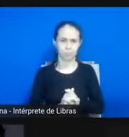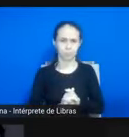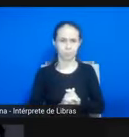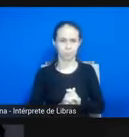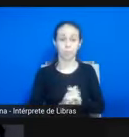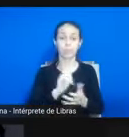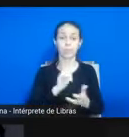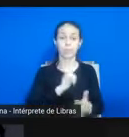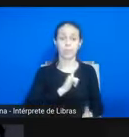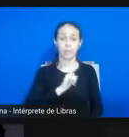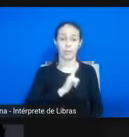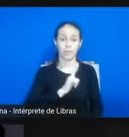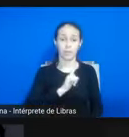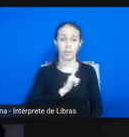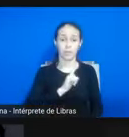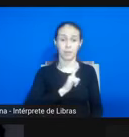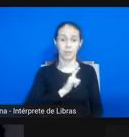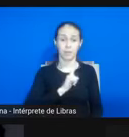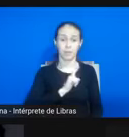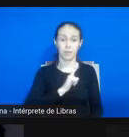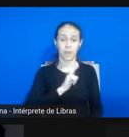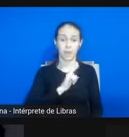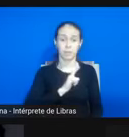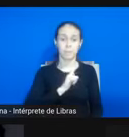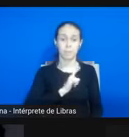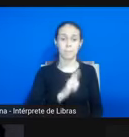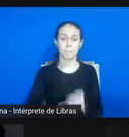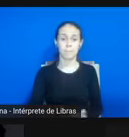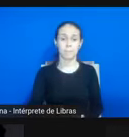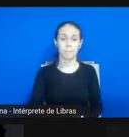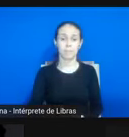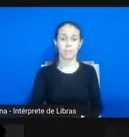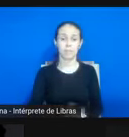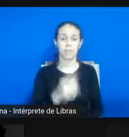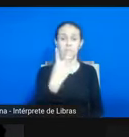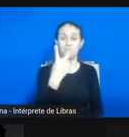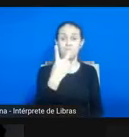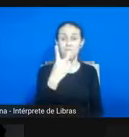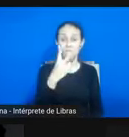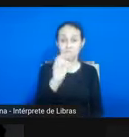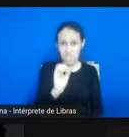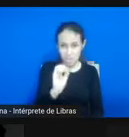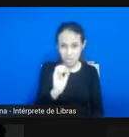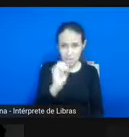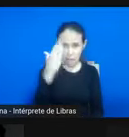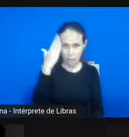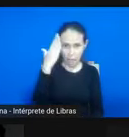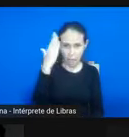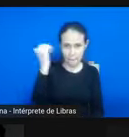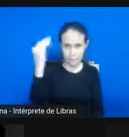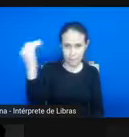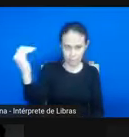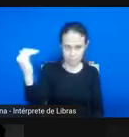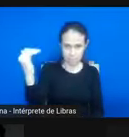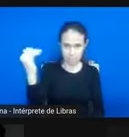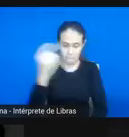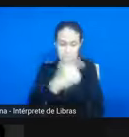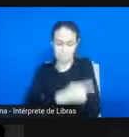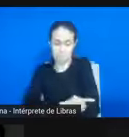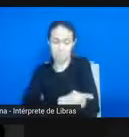são 4, 7, 8, 9, 10, 20 habilidades do primeiro ao nono ano para trabalhar